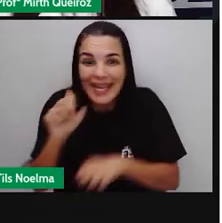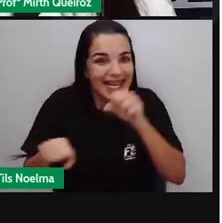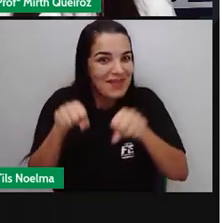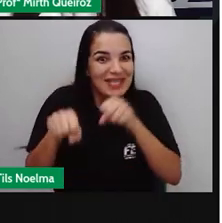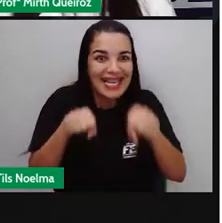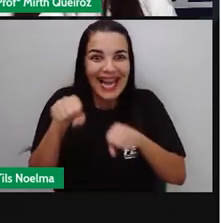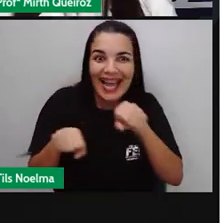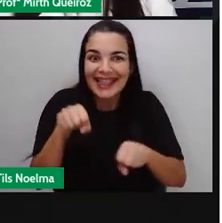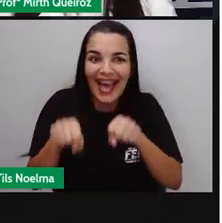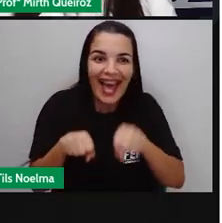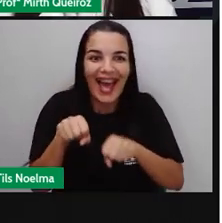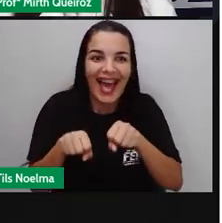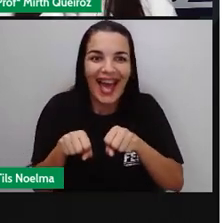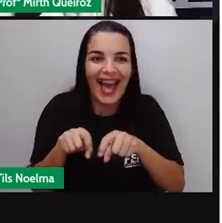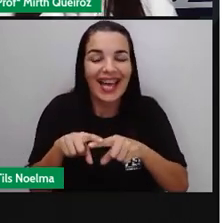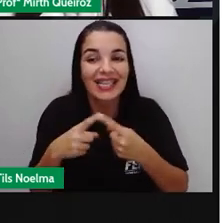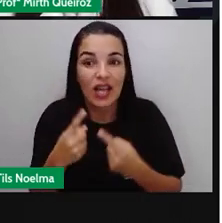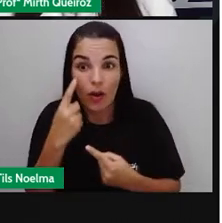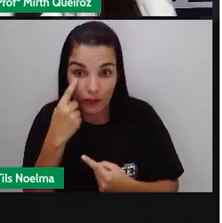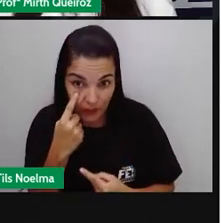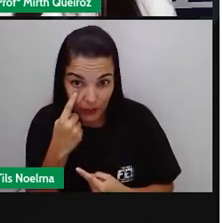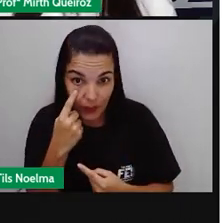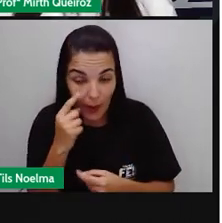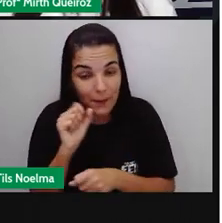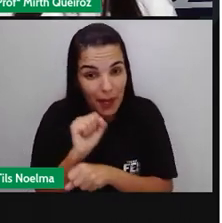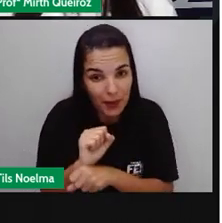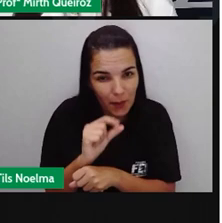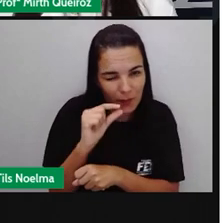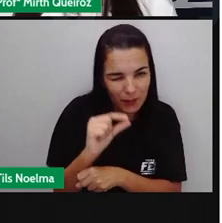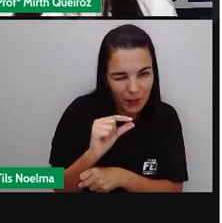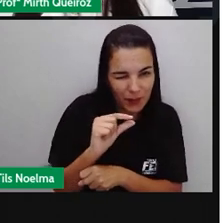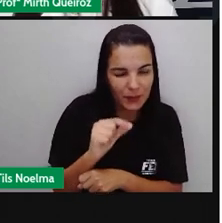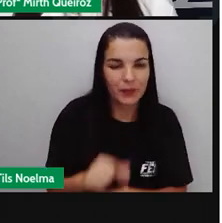bicicleta. Olha uma interrupção aí também, certo?